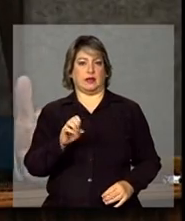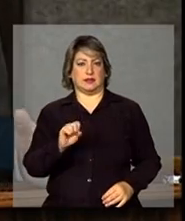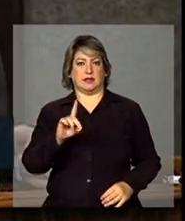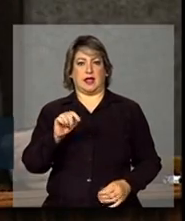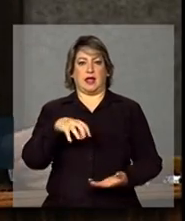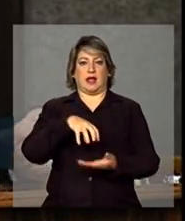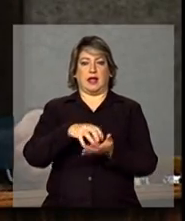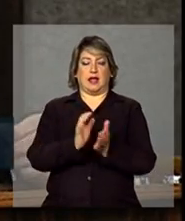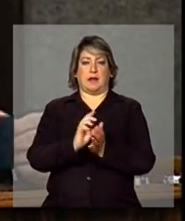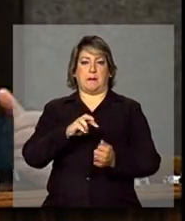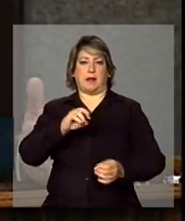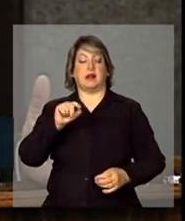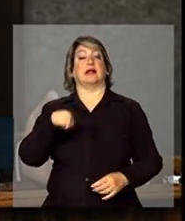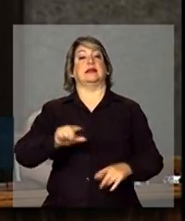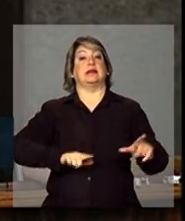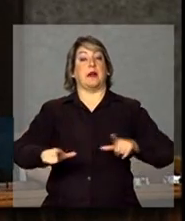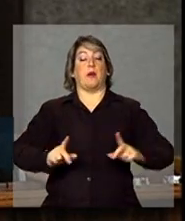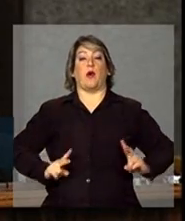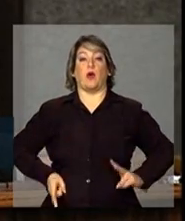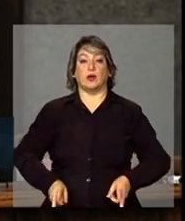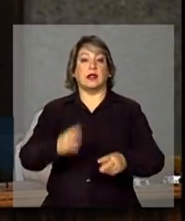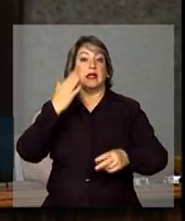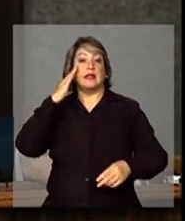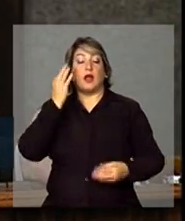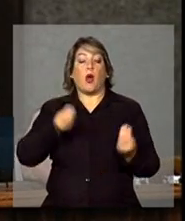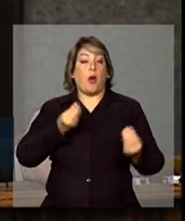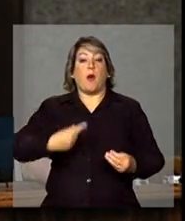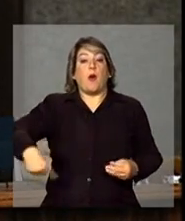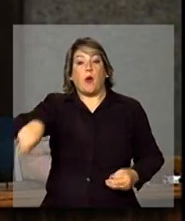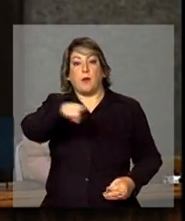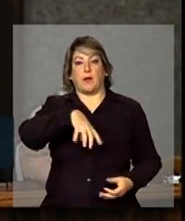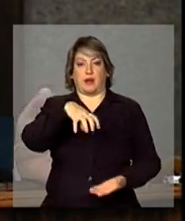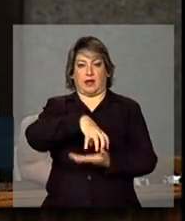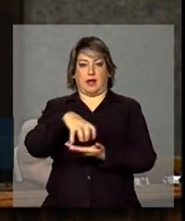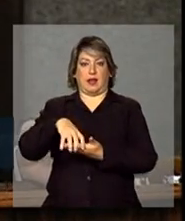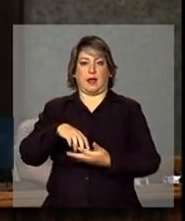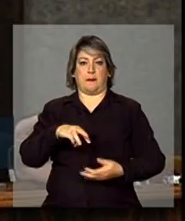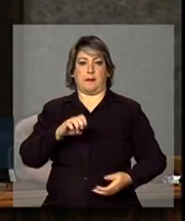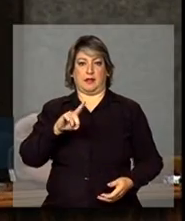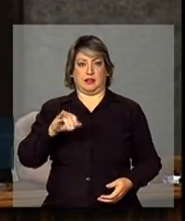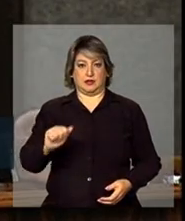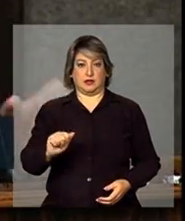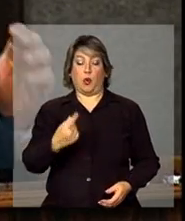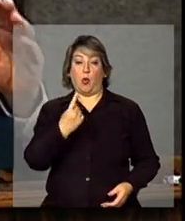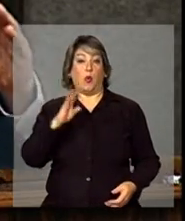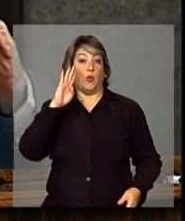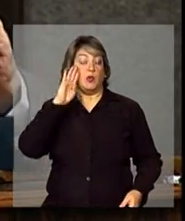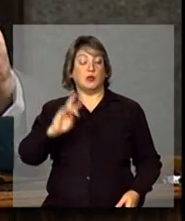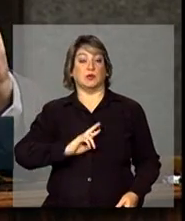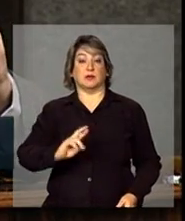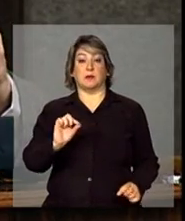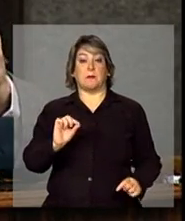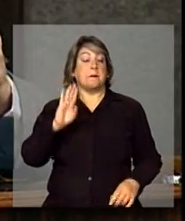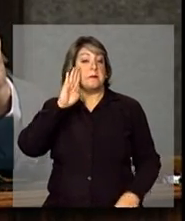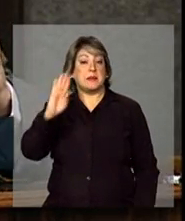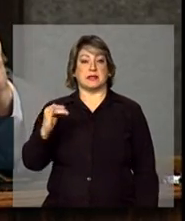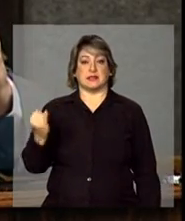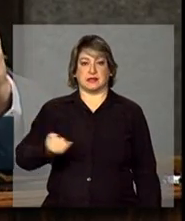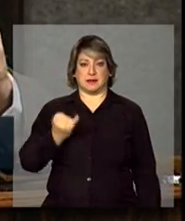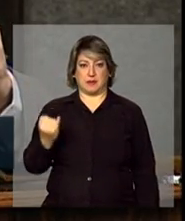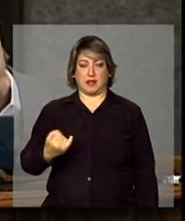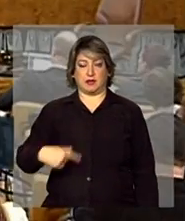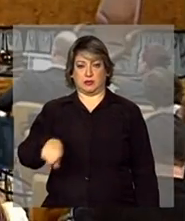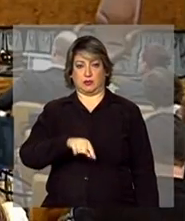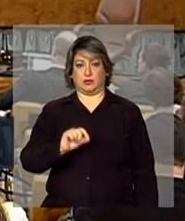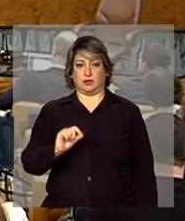contínuo de entendimento dessa nova classe média. Um dos resultados principais dos